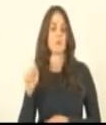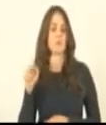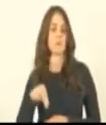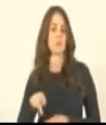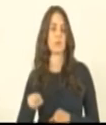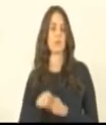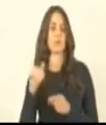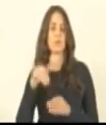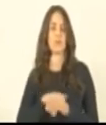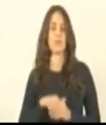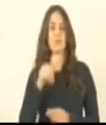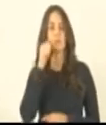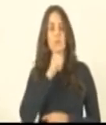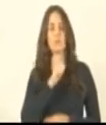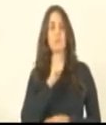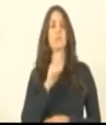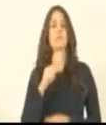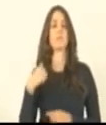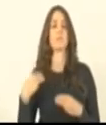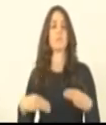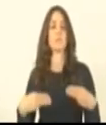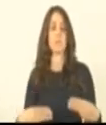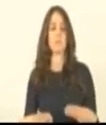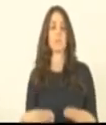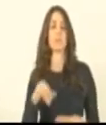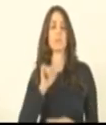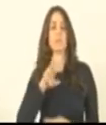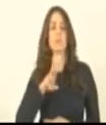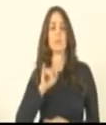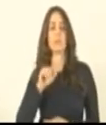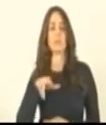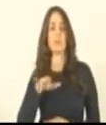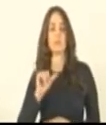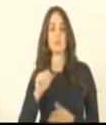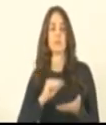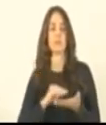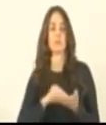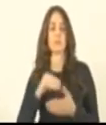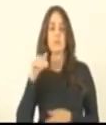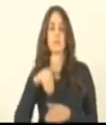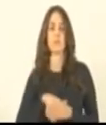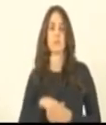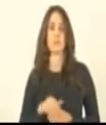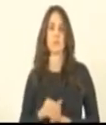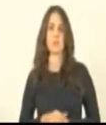Ministra Irine Lopes para votar, hein? Deputada Irine Lopes.